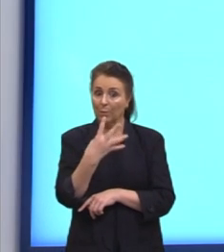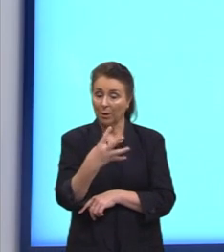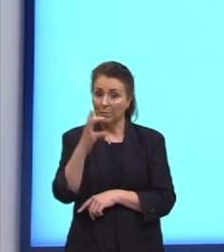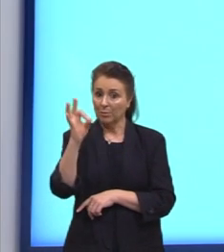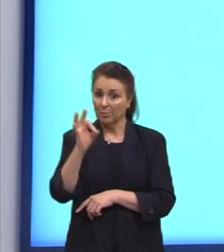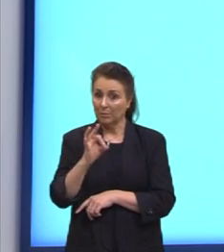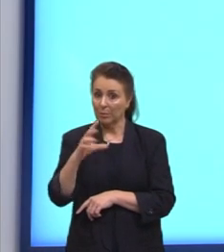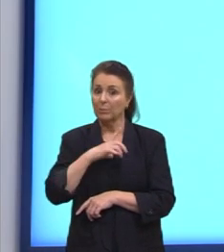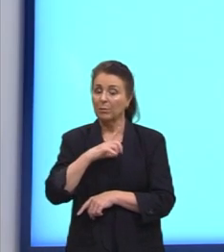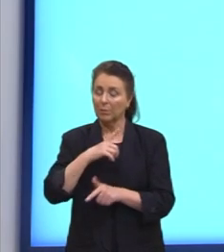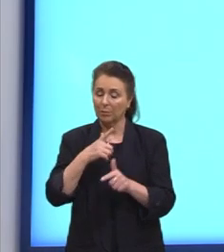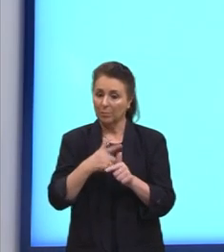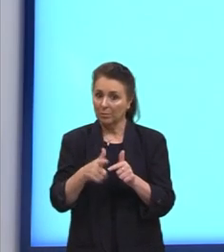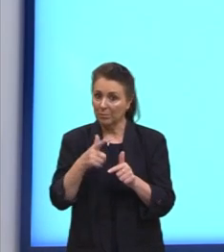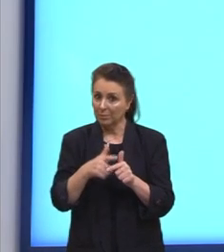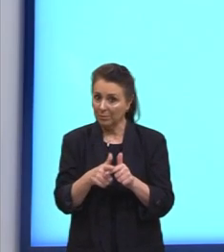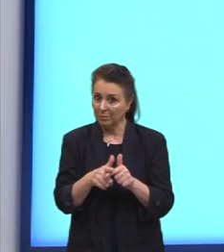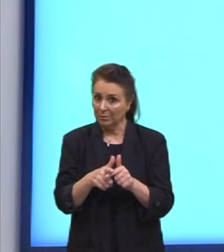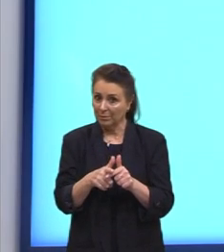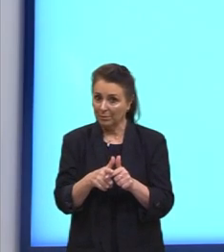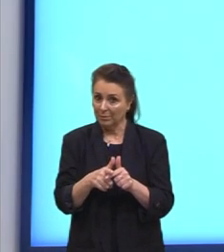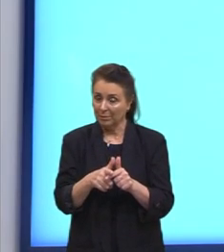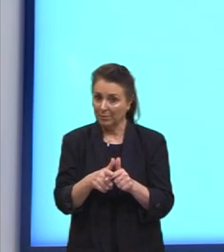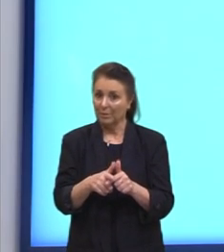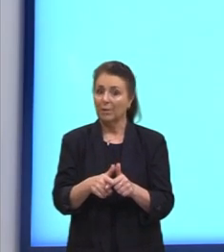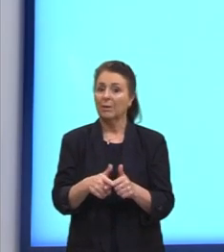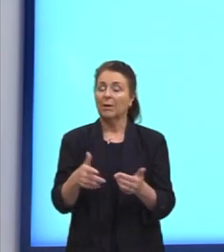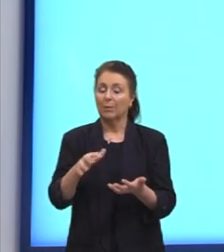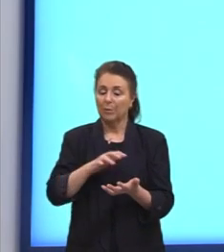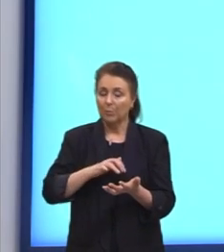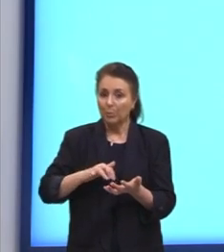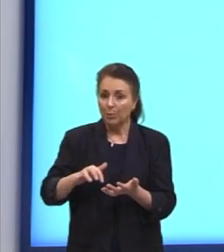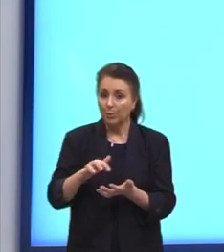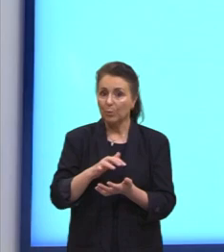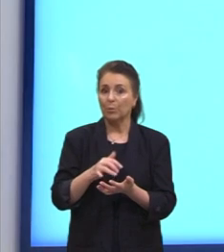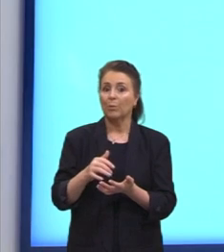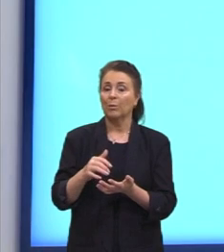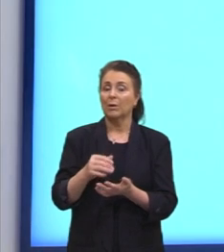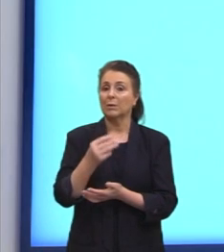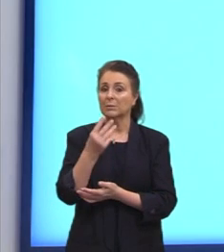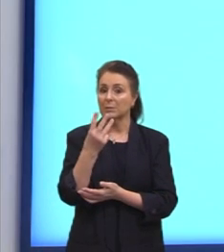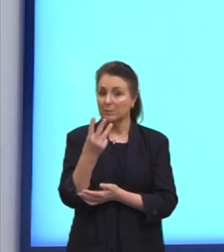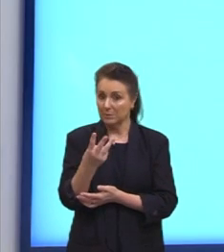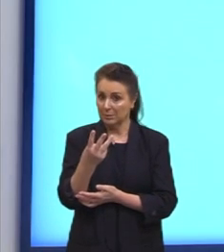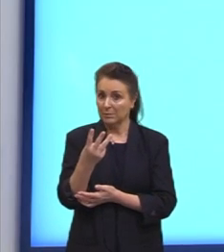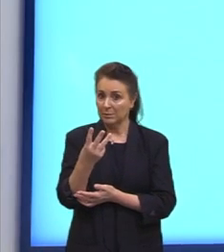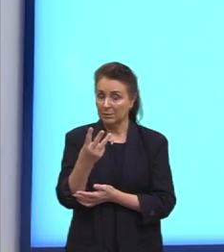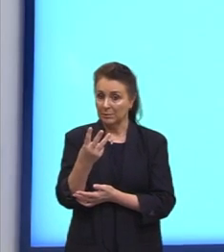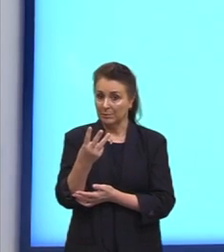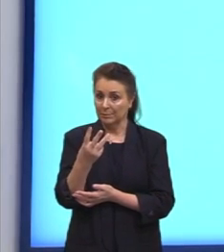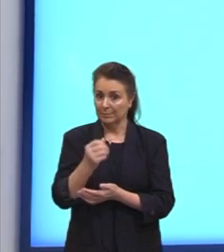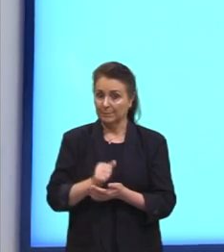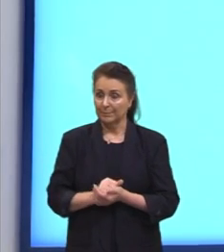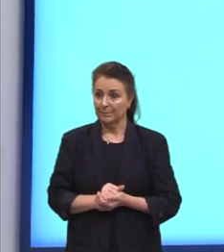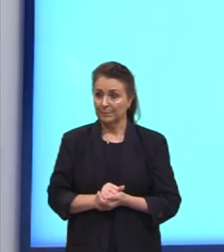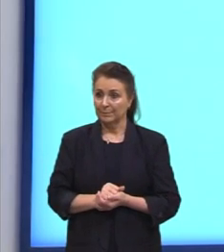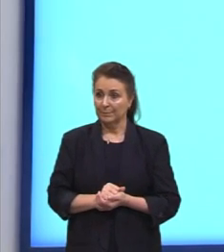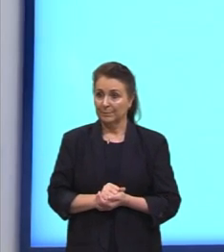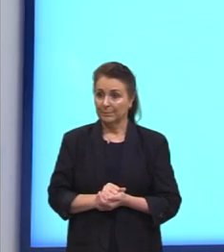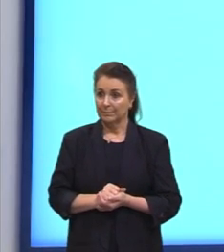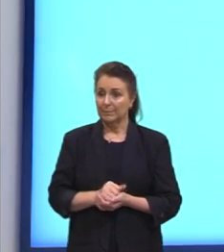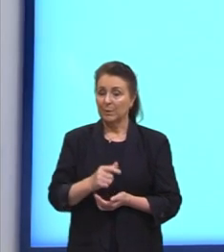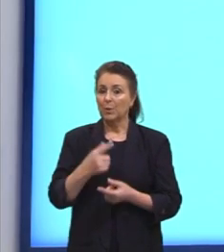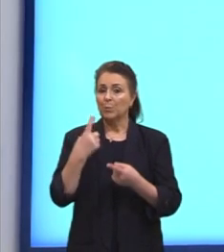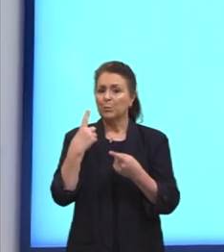com defeito. E aí nós vamos calcular esses três casos possíveis, né? Aqui,